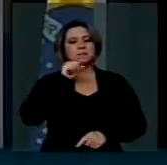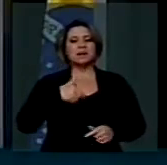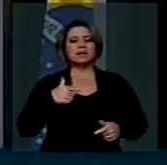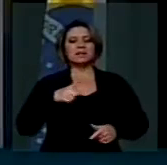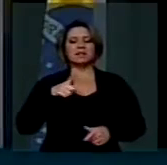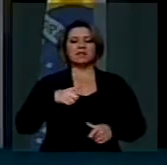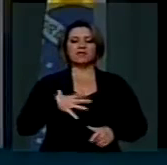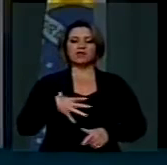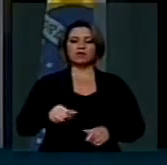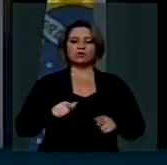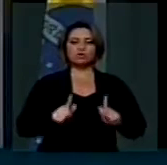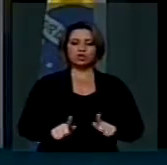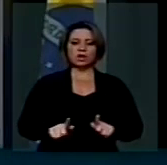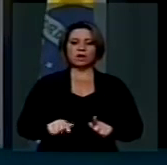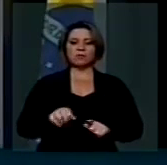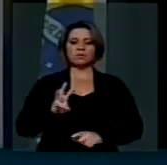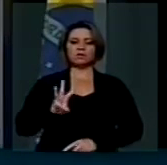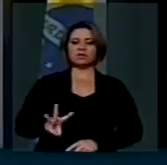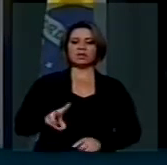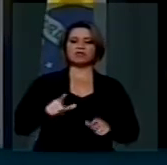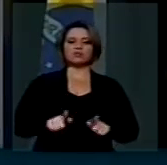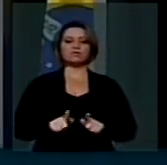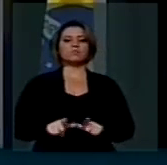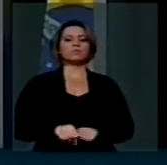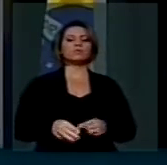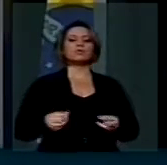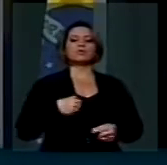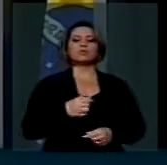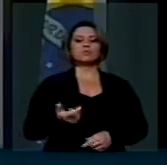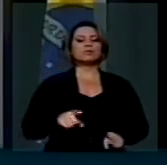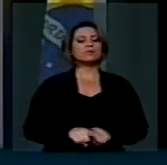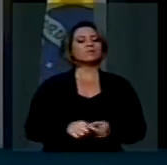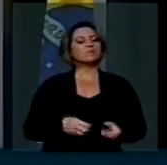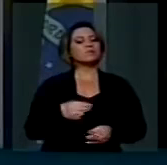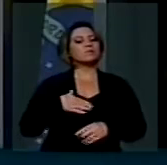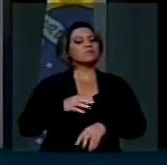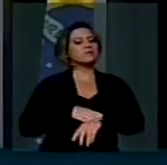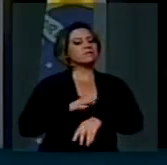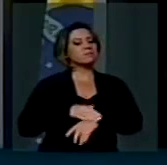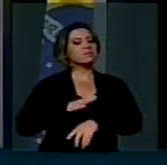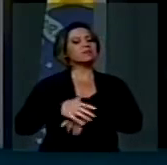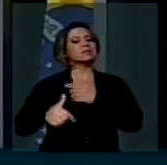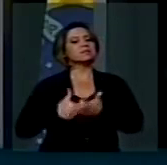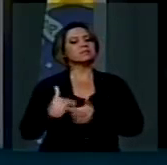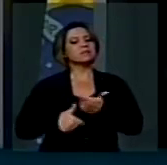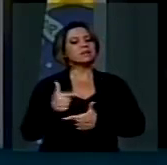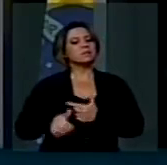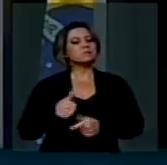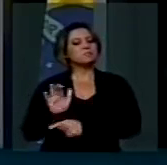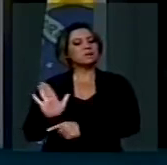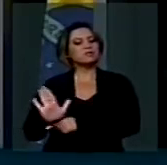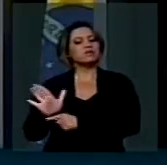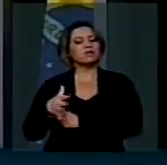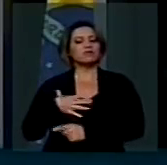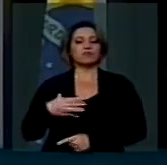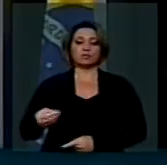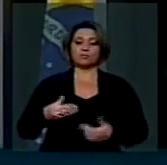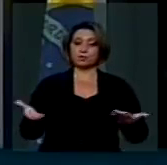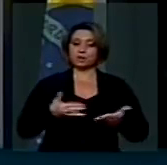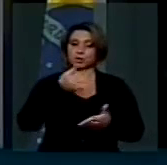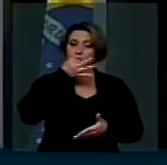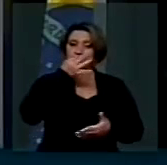situação, obviamente, têm que se dedicar por um período maior. Então estarei protocolando hoje, por